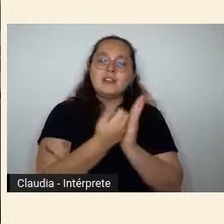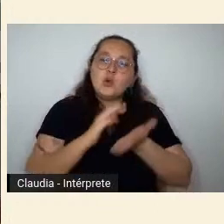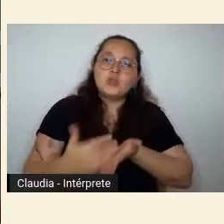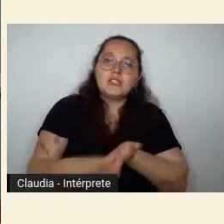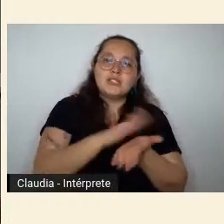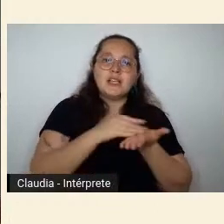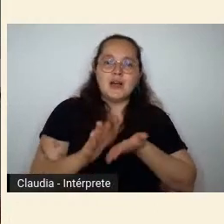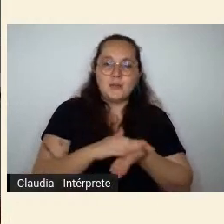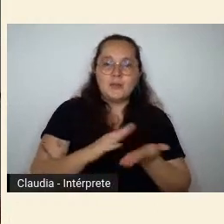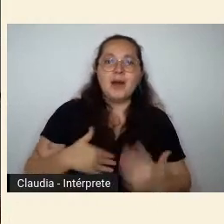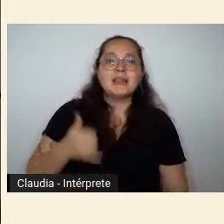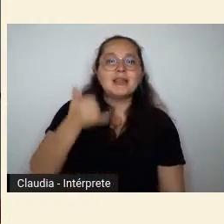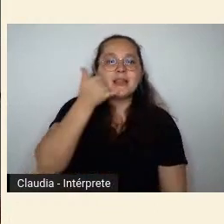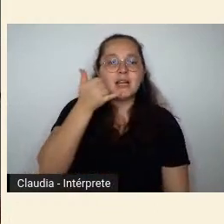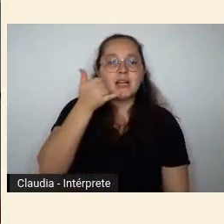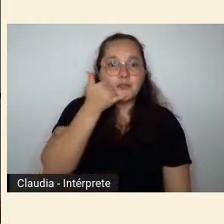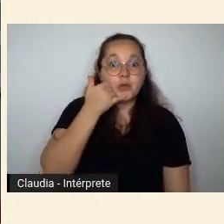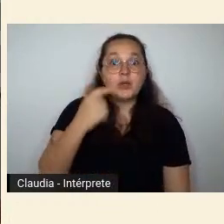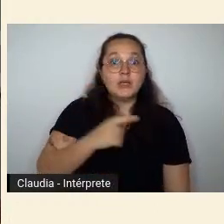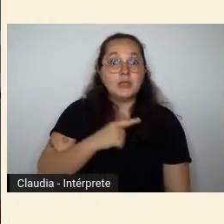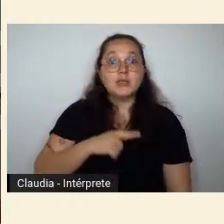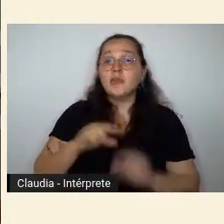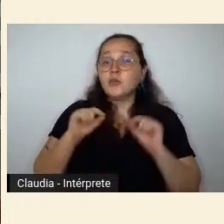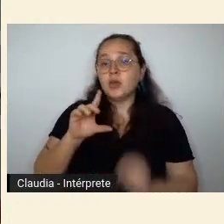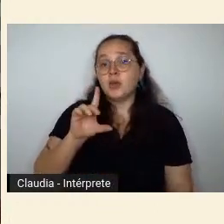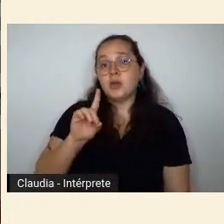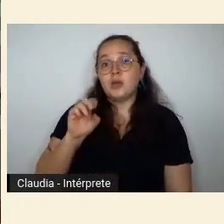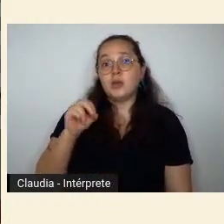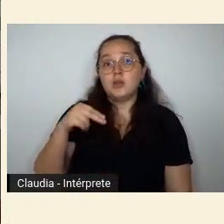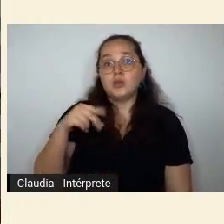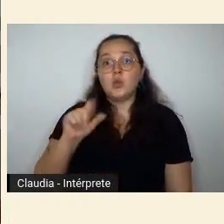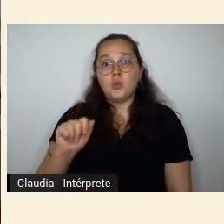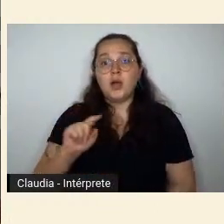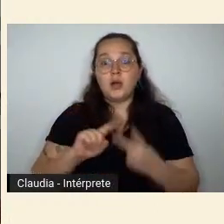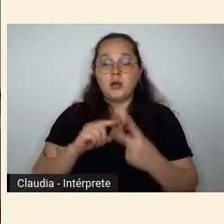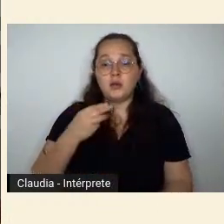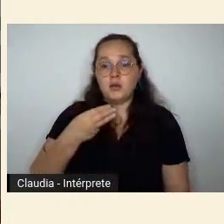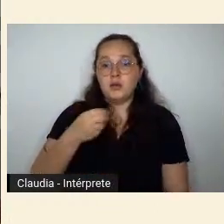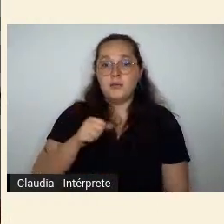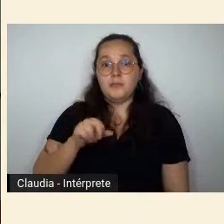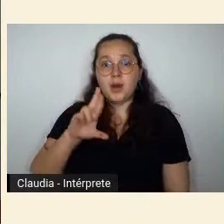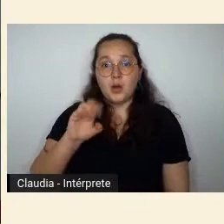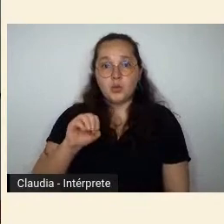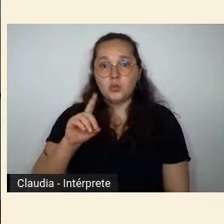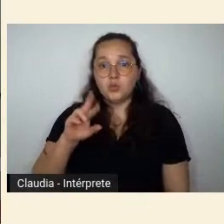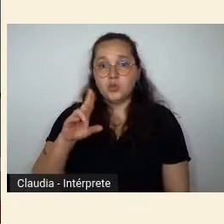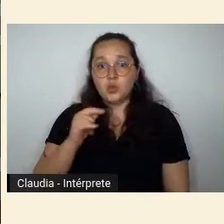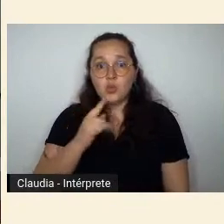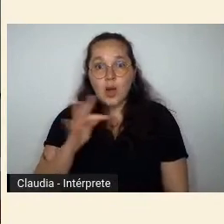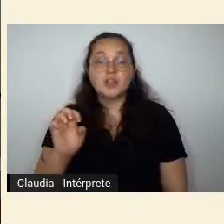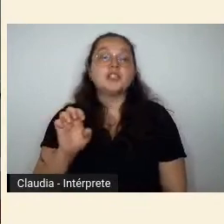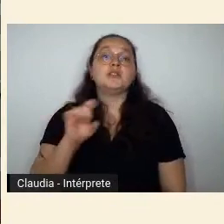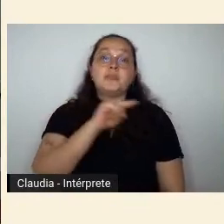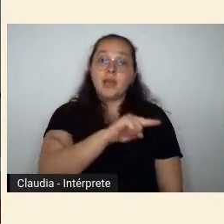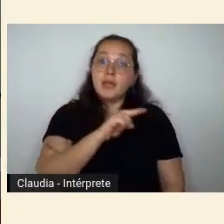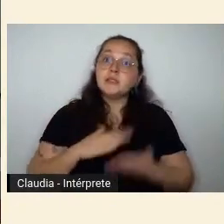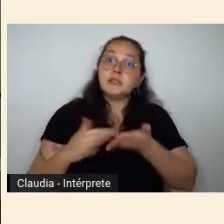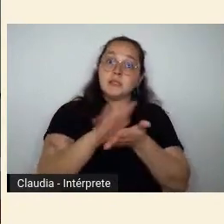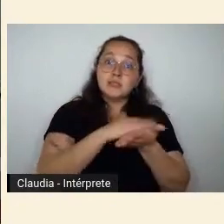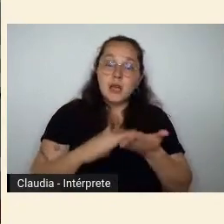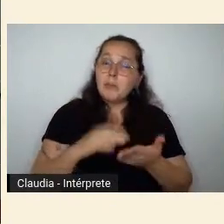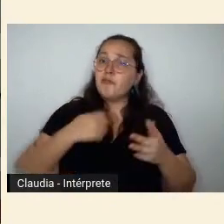por um descendente de escravizados como Donga e Mauro Duarte e samba que impactou de forma perene o imaginário nacional